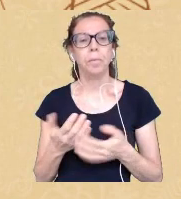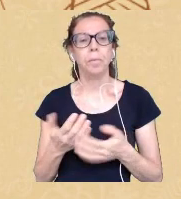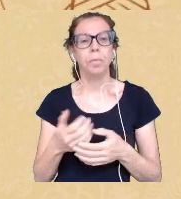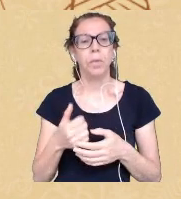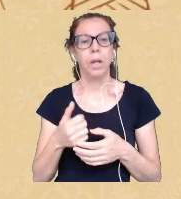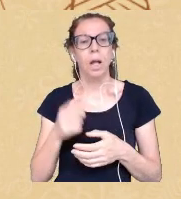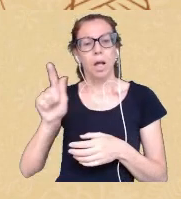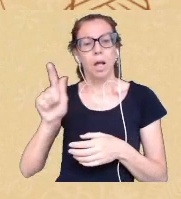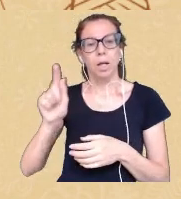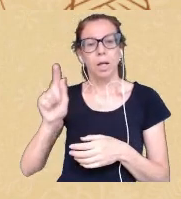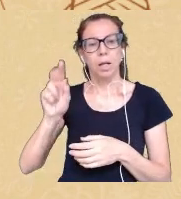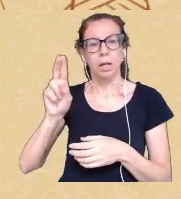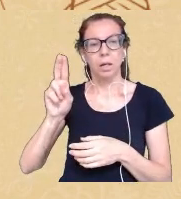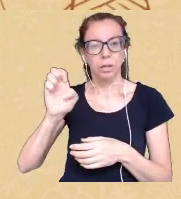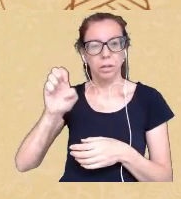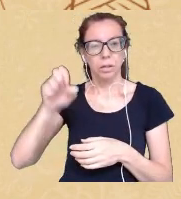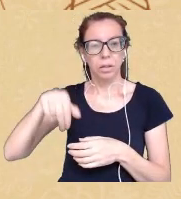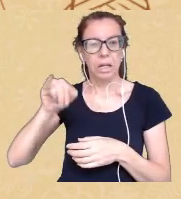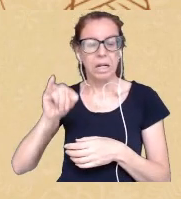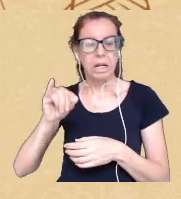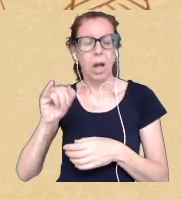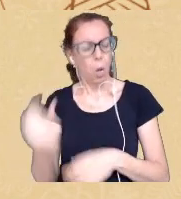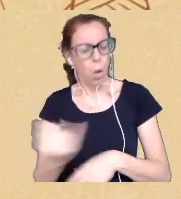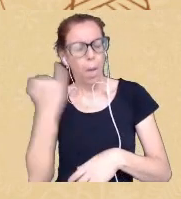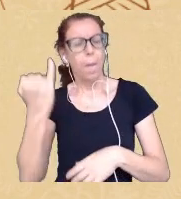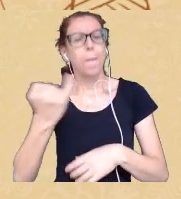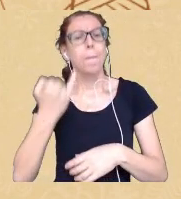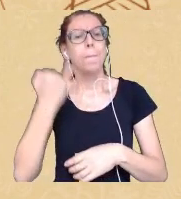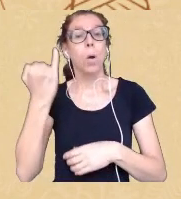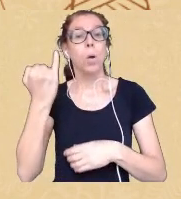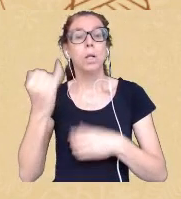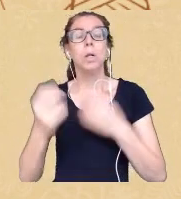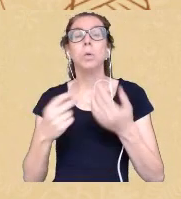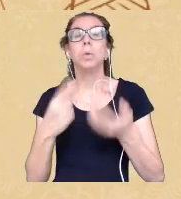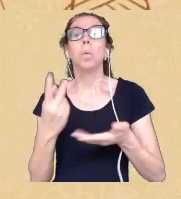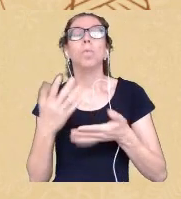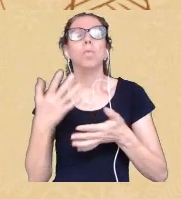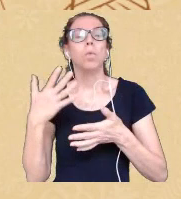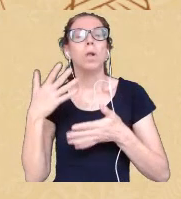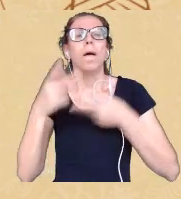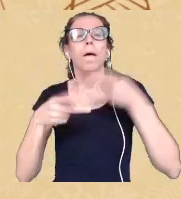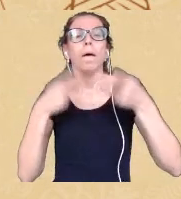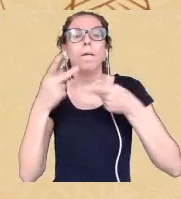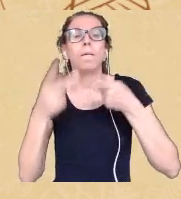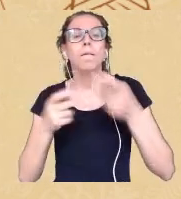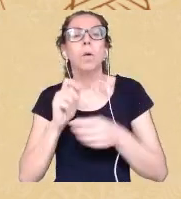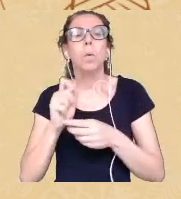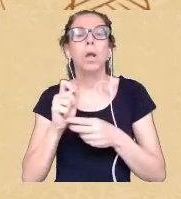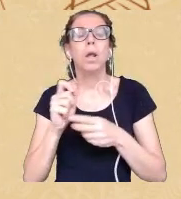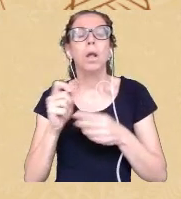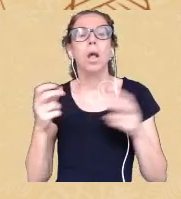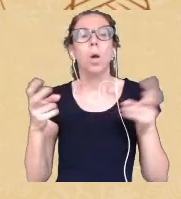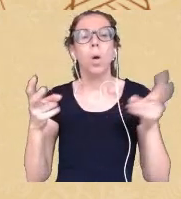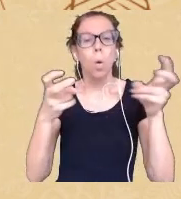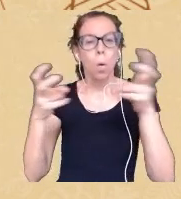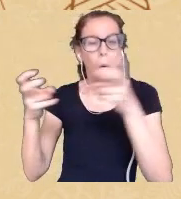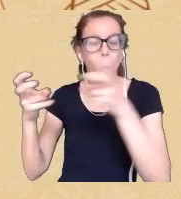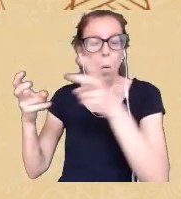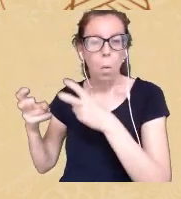traz o pardo como um tema a ser problematizado